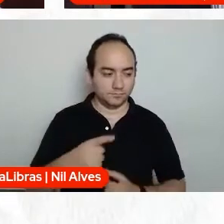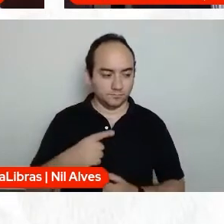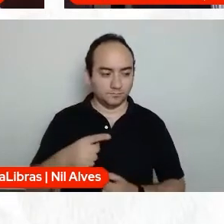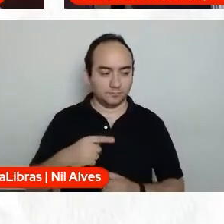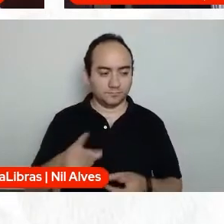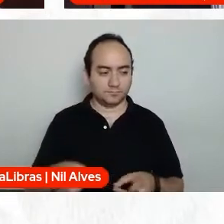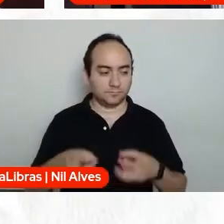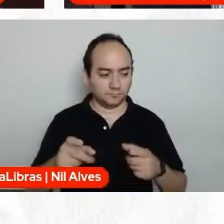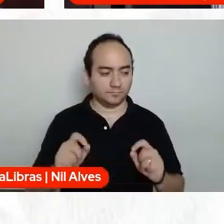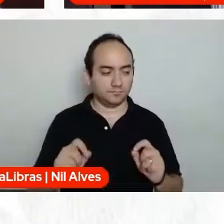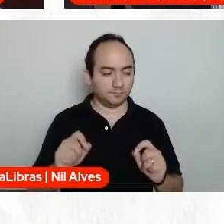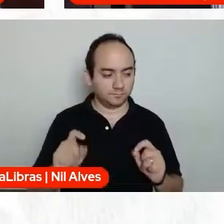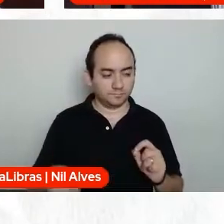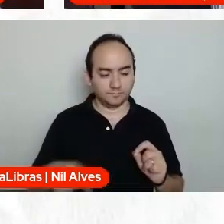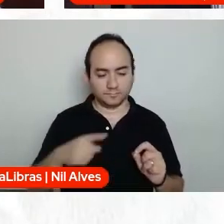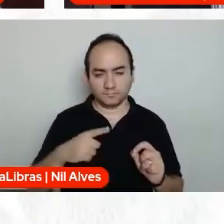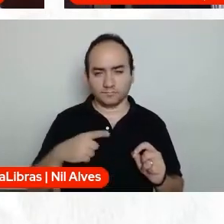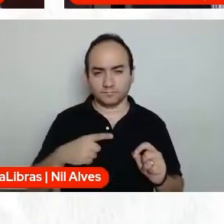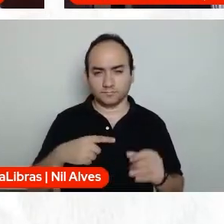conscientização,